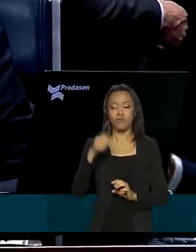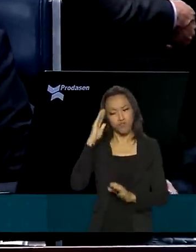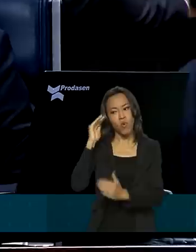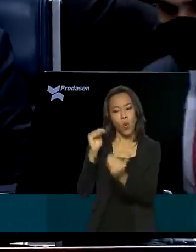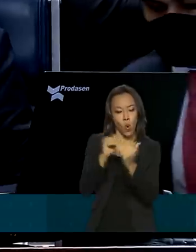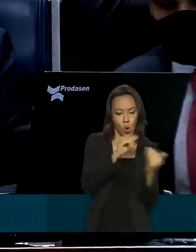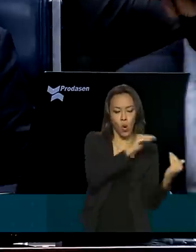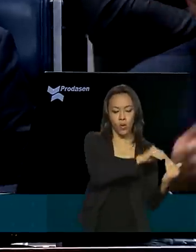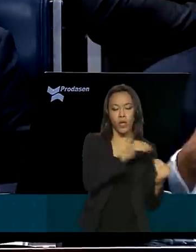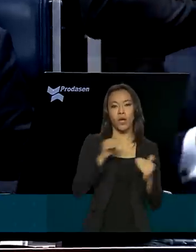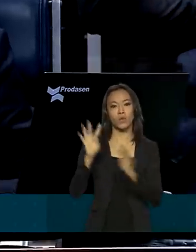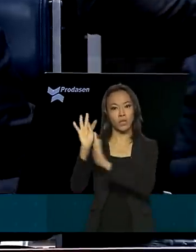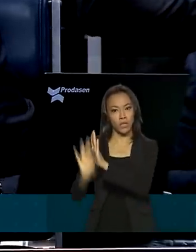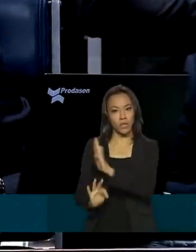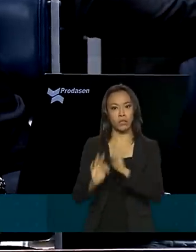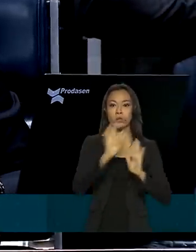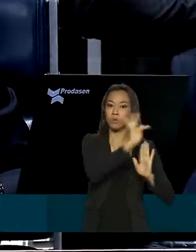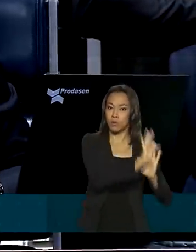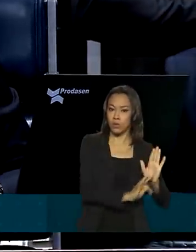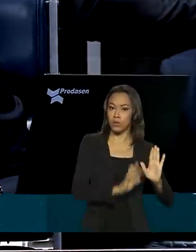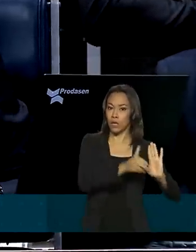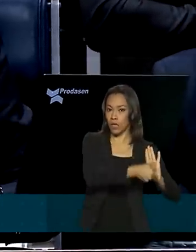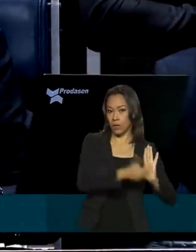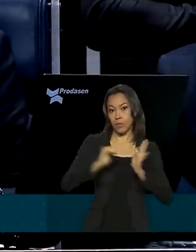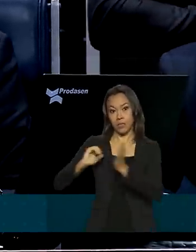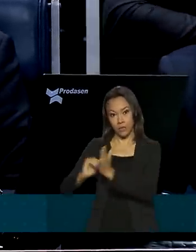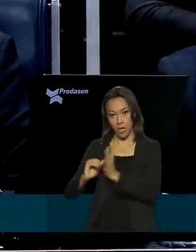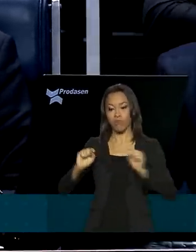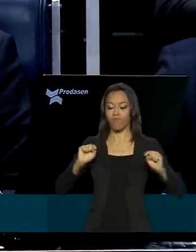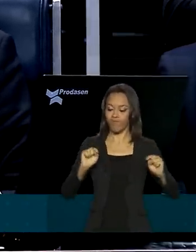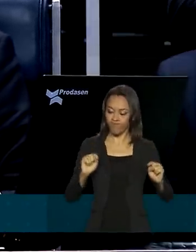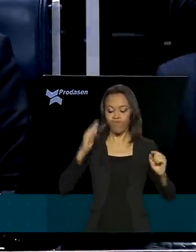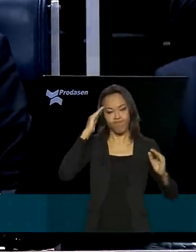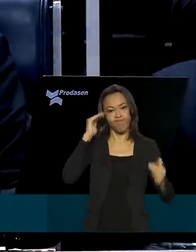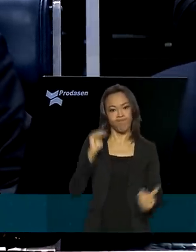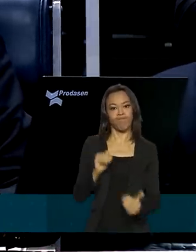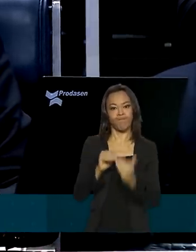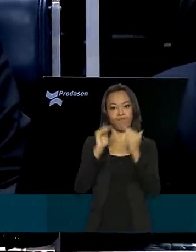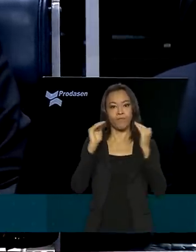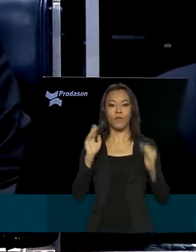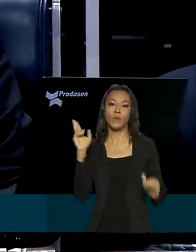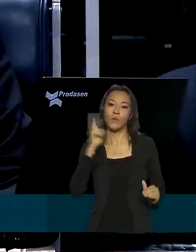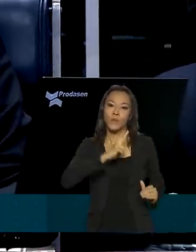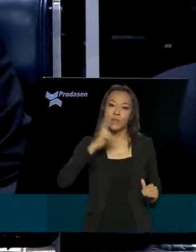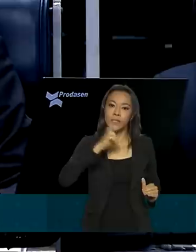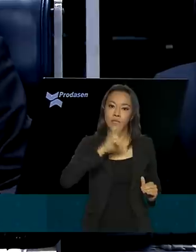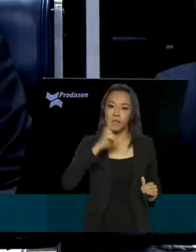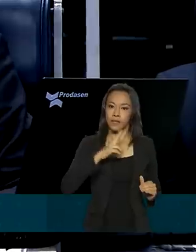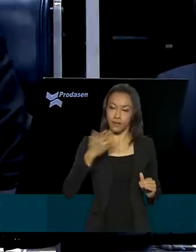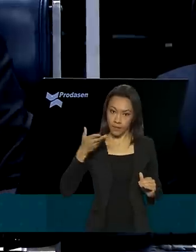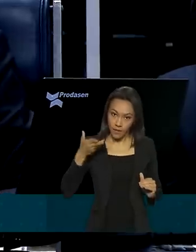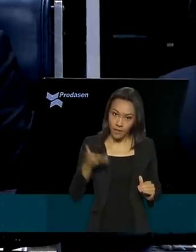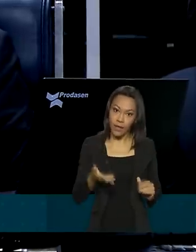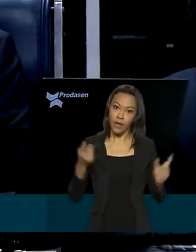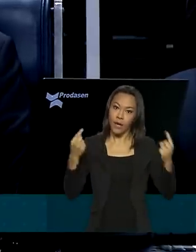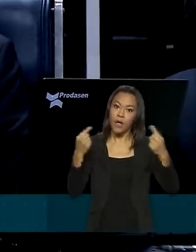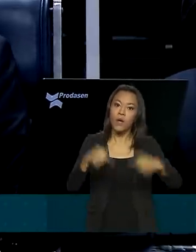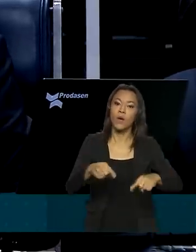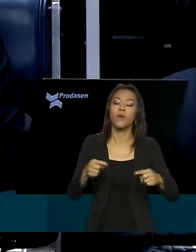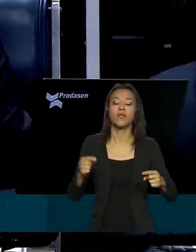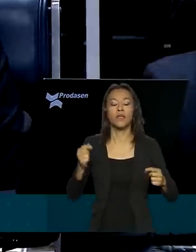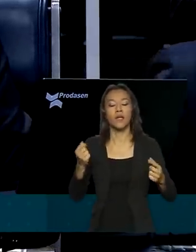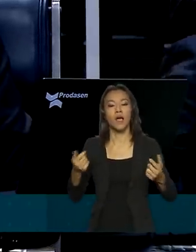dos textos da Câmara dos Deputados e do Senado Federal, com um senso de urgência que recomenda o combate à fome